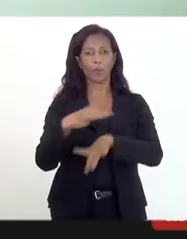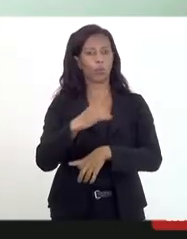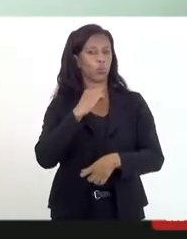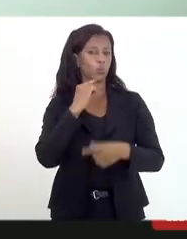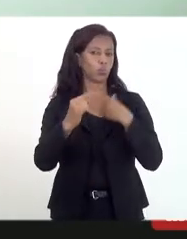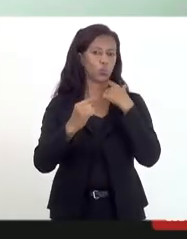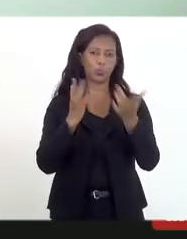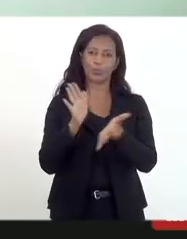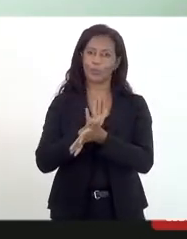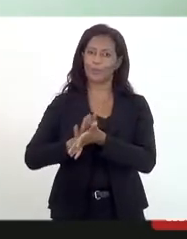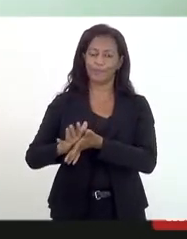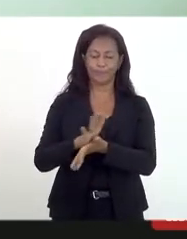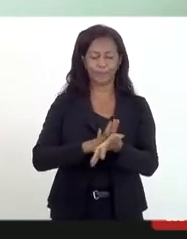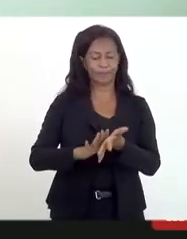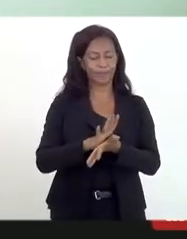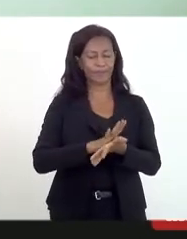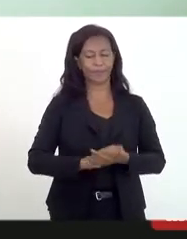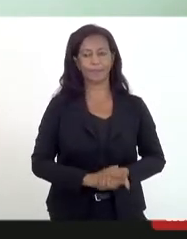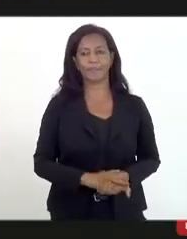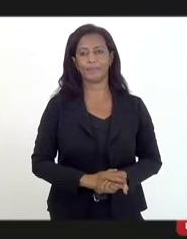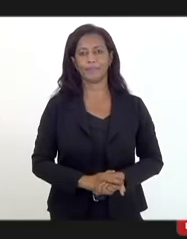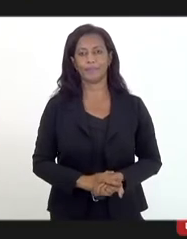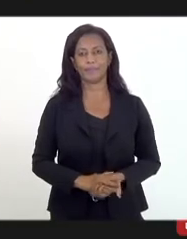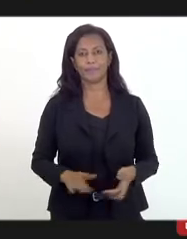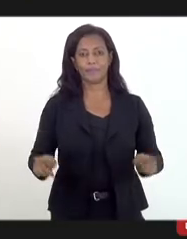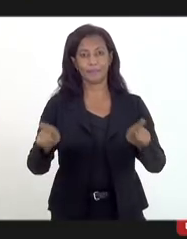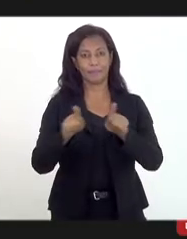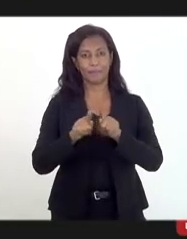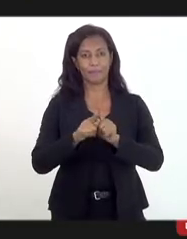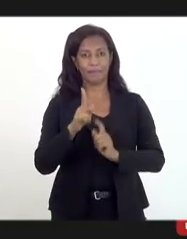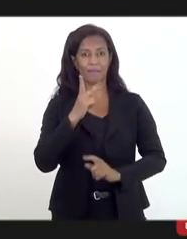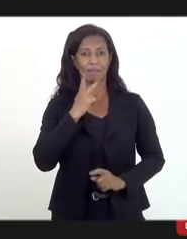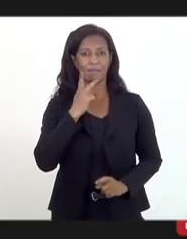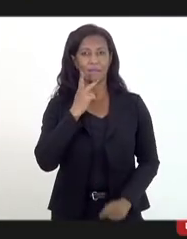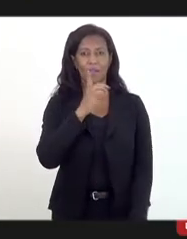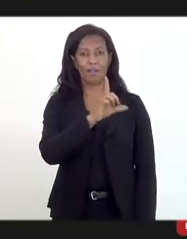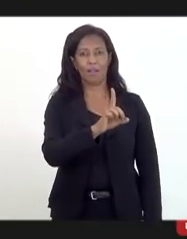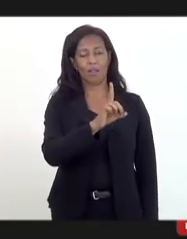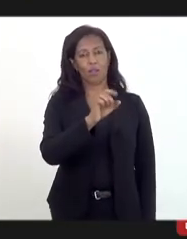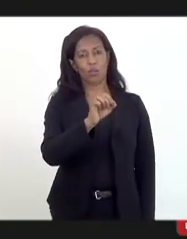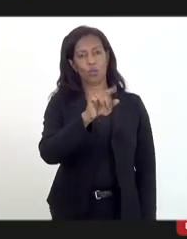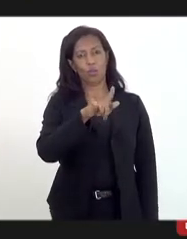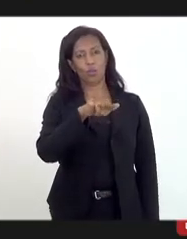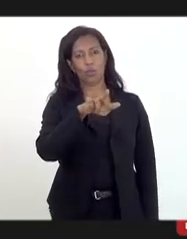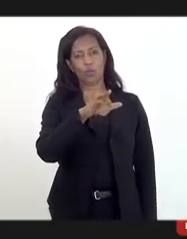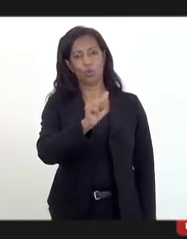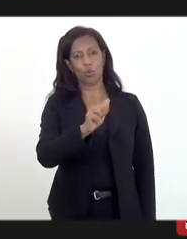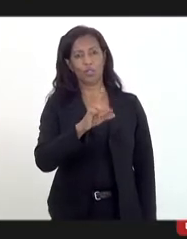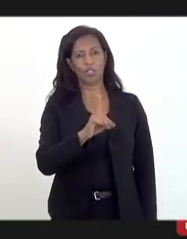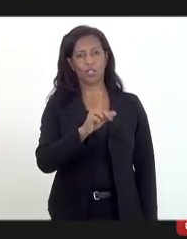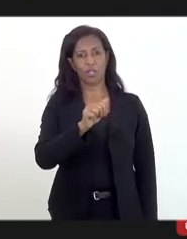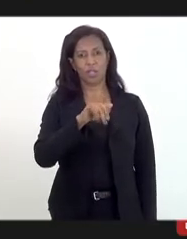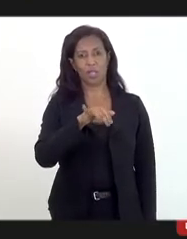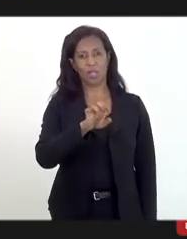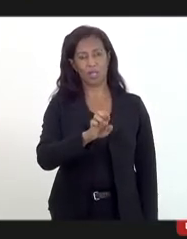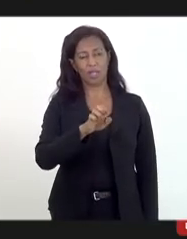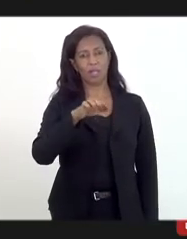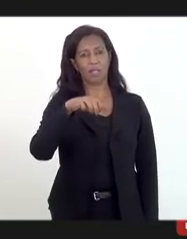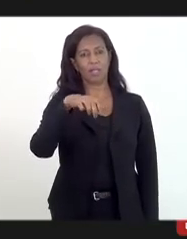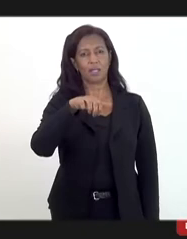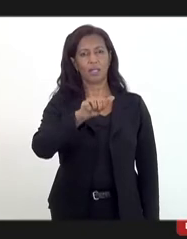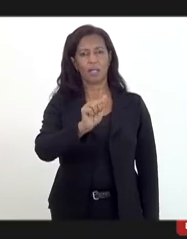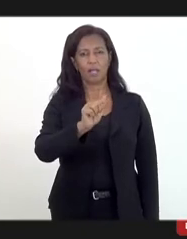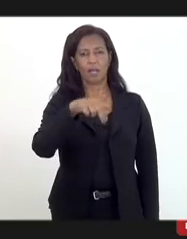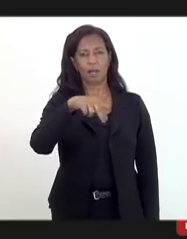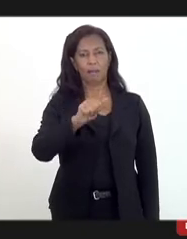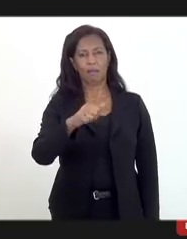nenhuma. Quero também registrar aqui a presença de Dolores Lima, de Daiane Kuperman e da professora Ana Paula Miranda, da UF,